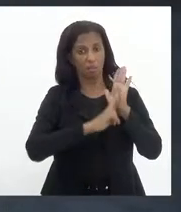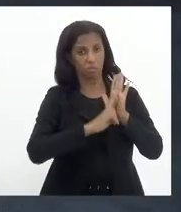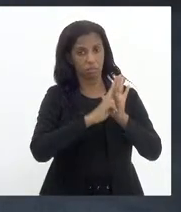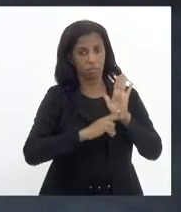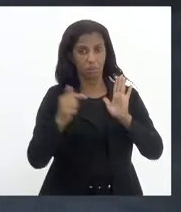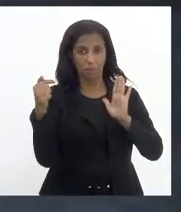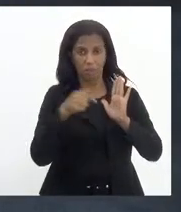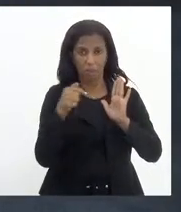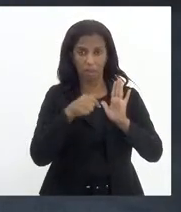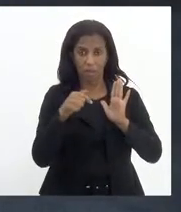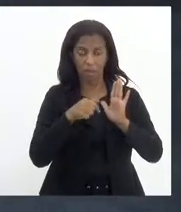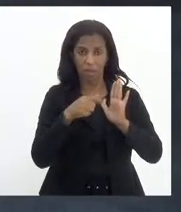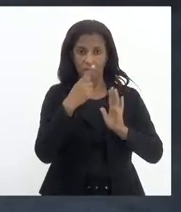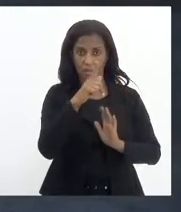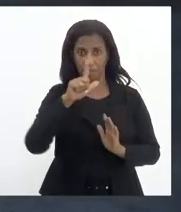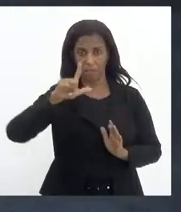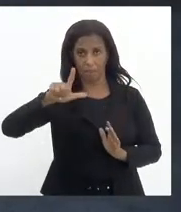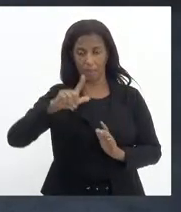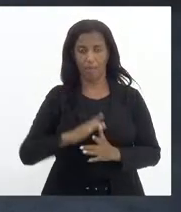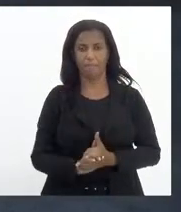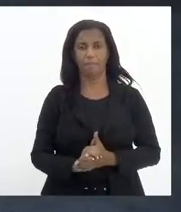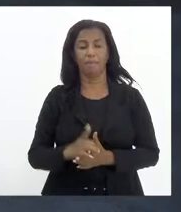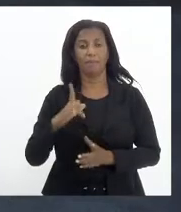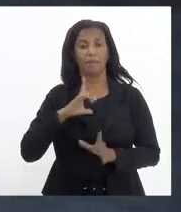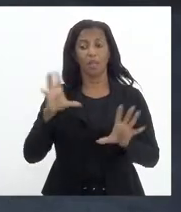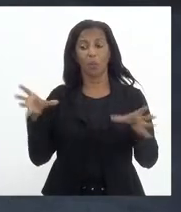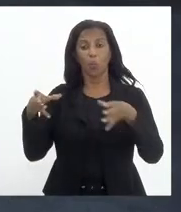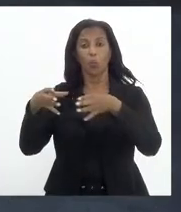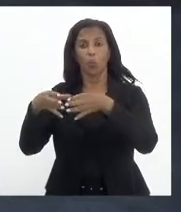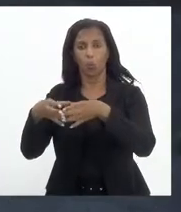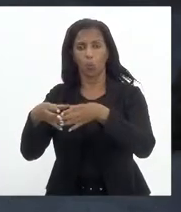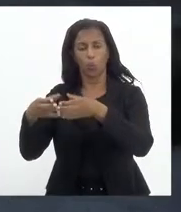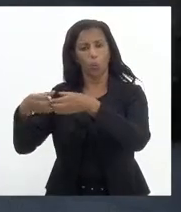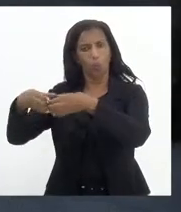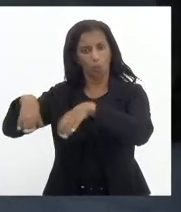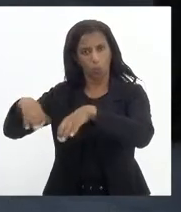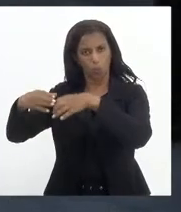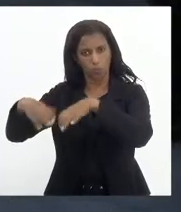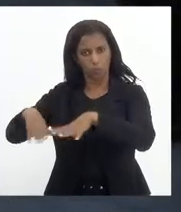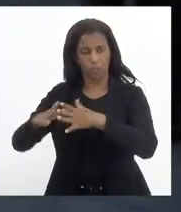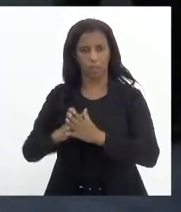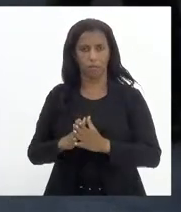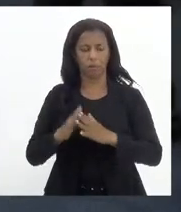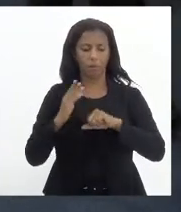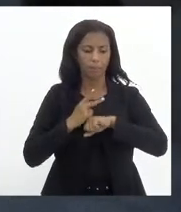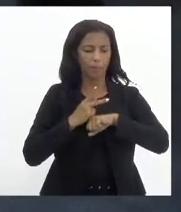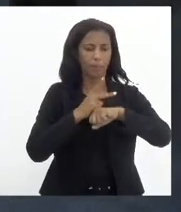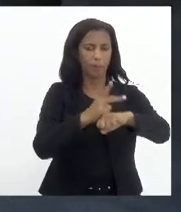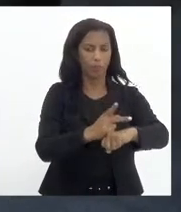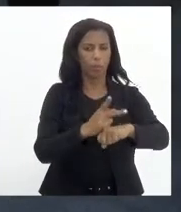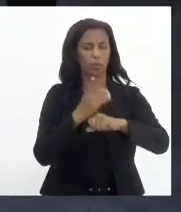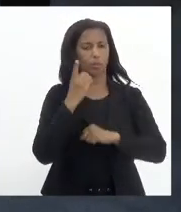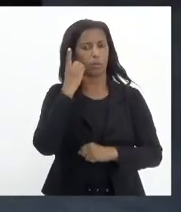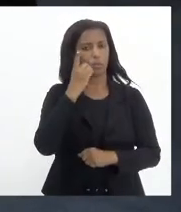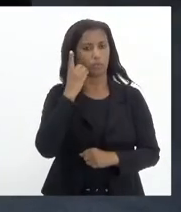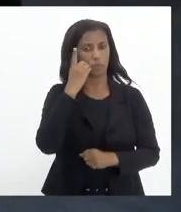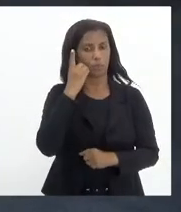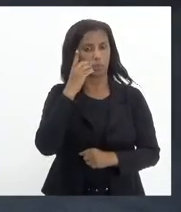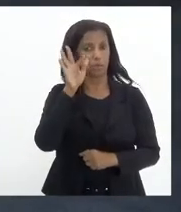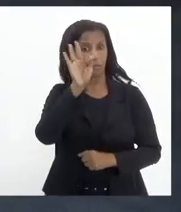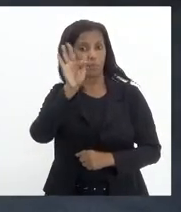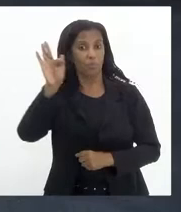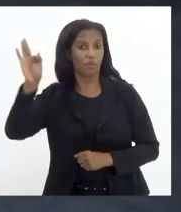Eu e um grupo de concursados que procurou o deputado federal Paulo